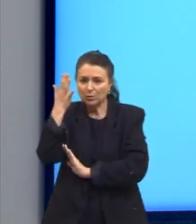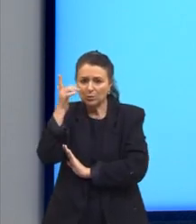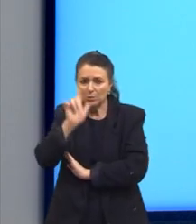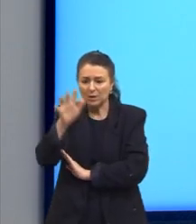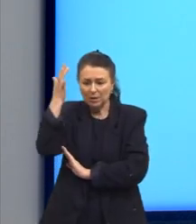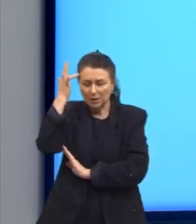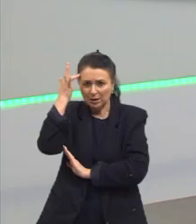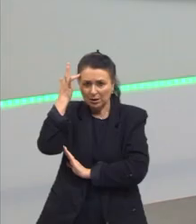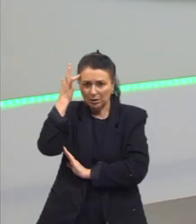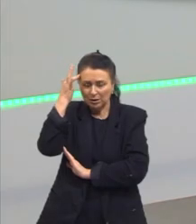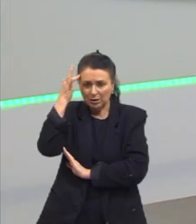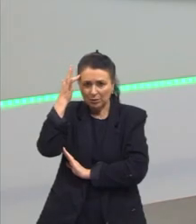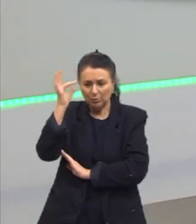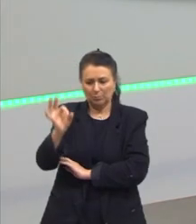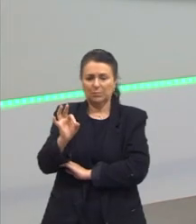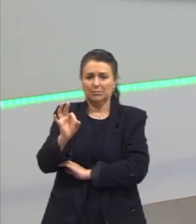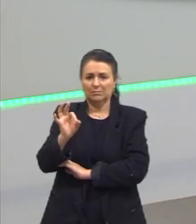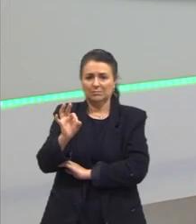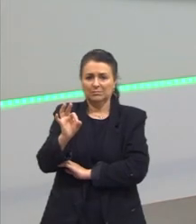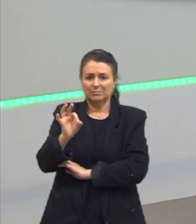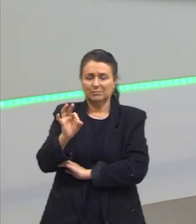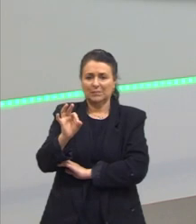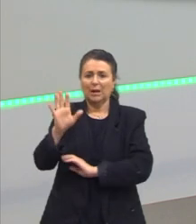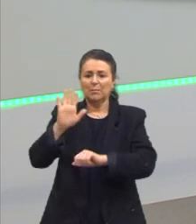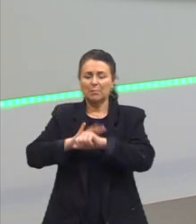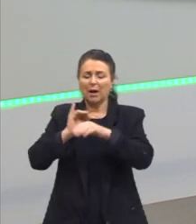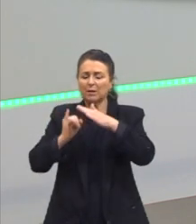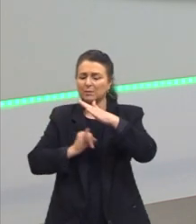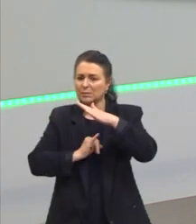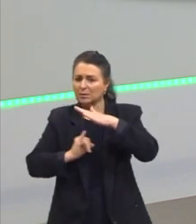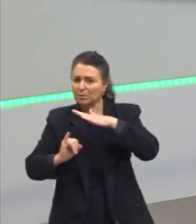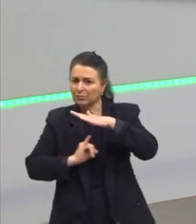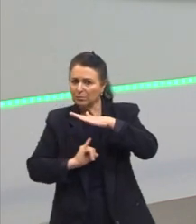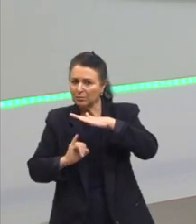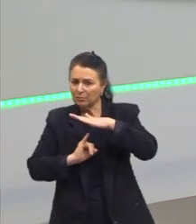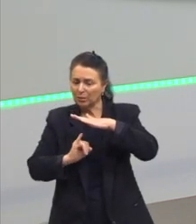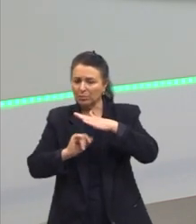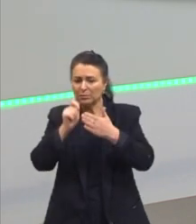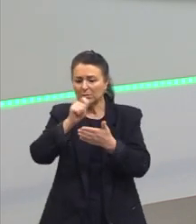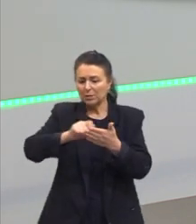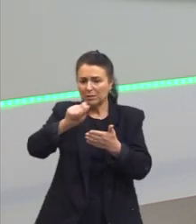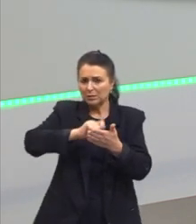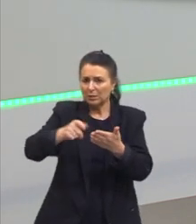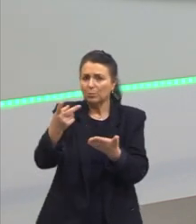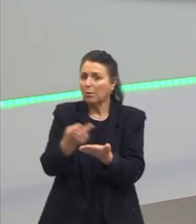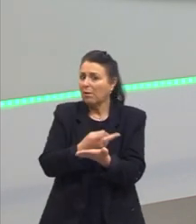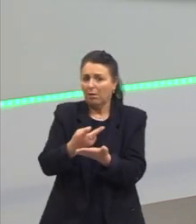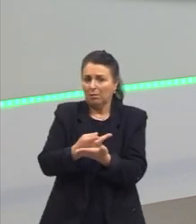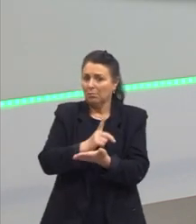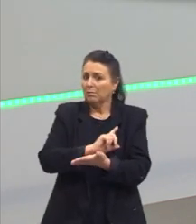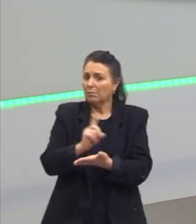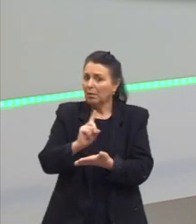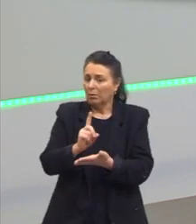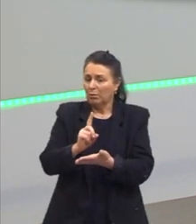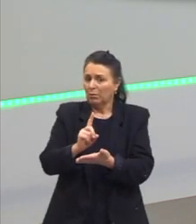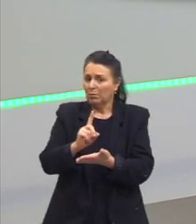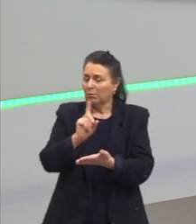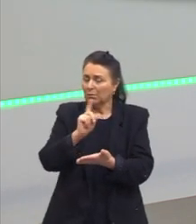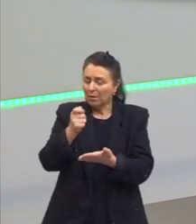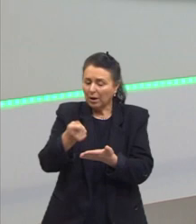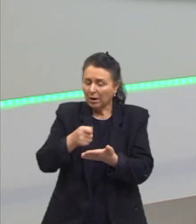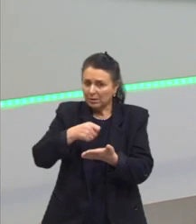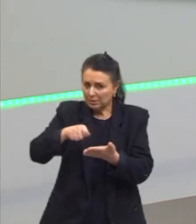Tá? Uma linguagem mais informal. Isso não quer dizer que está escrito de uma maneira, entre aspas, errada, equivocada na língua